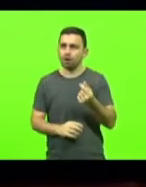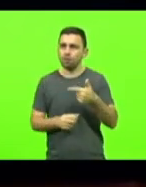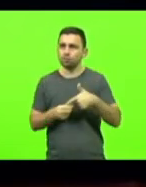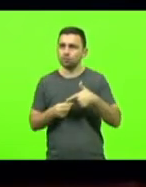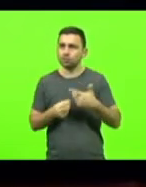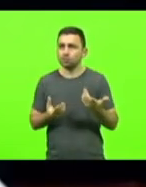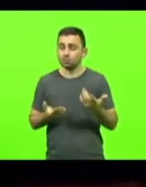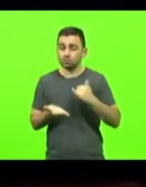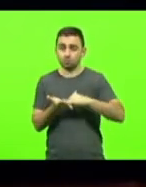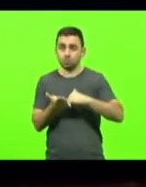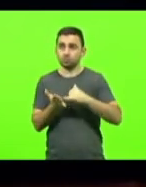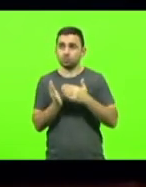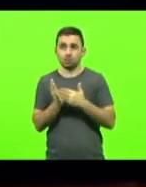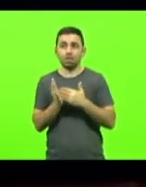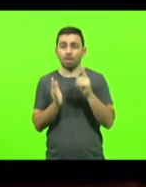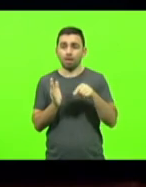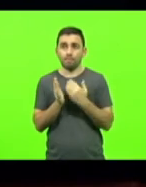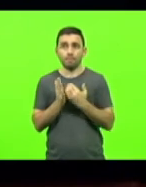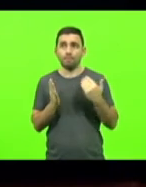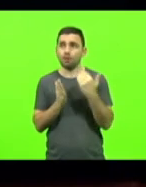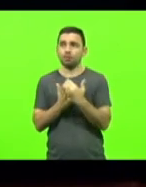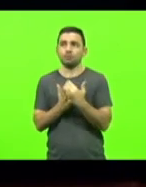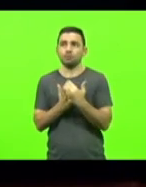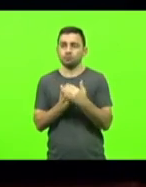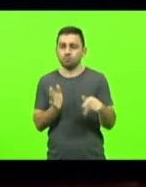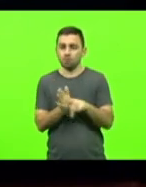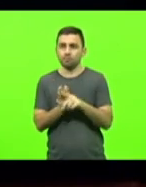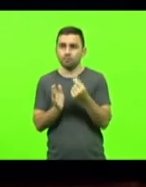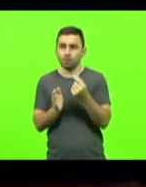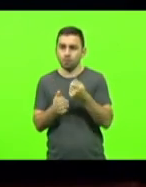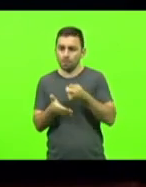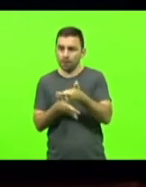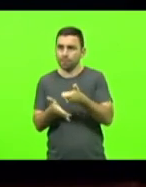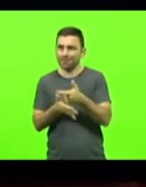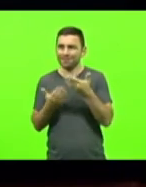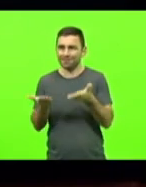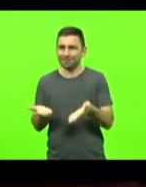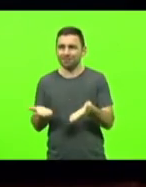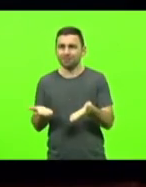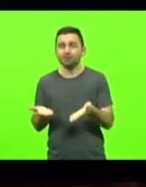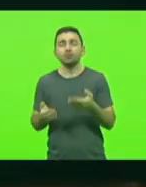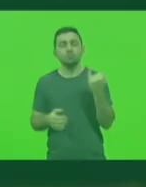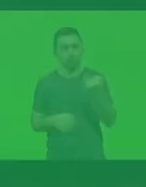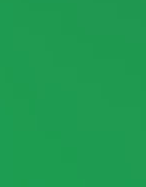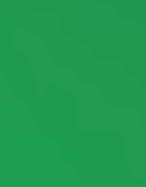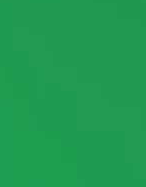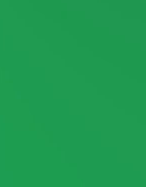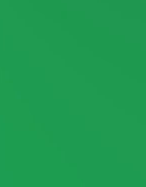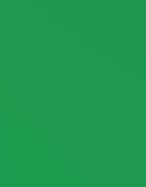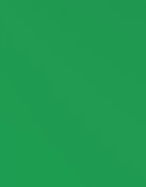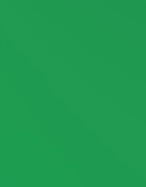imposto representa uma grande parcela do preço pago na bomba, acho que os estados têm que fazer a sua parte.